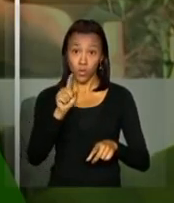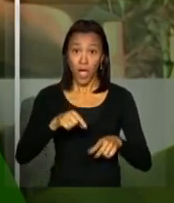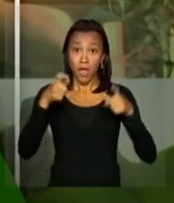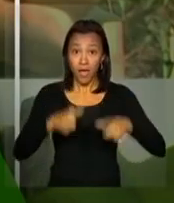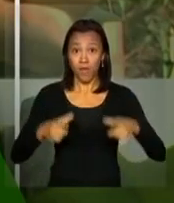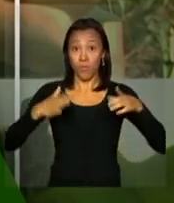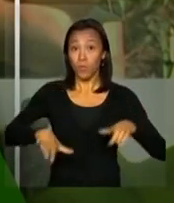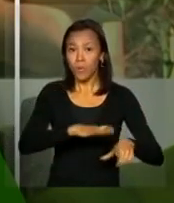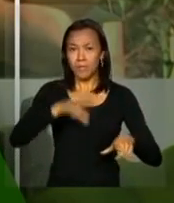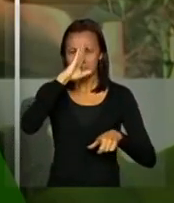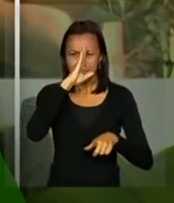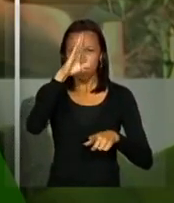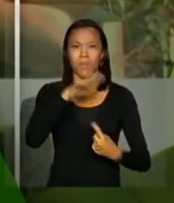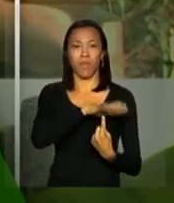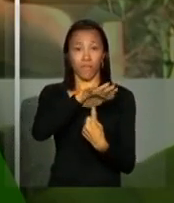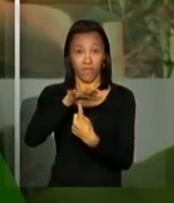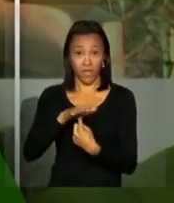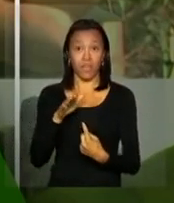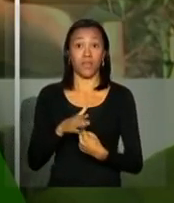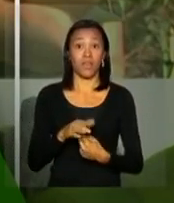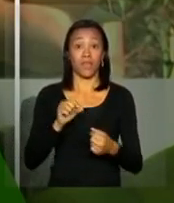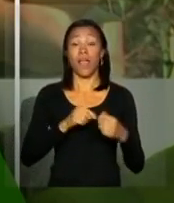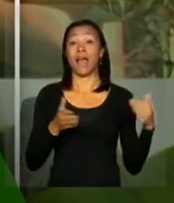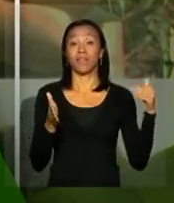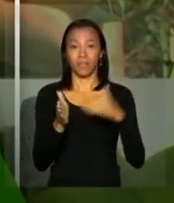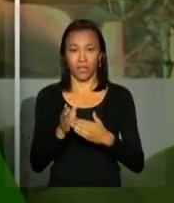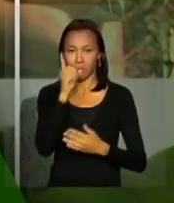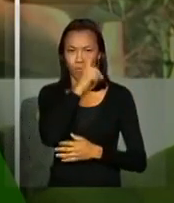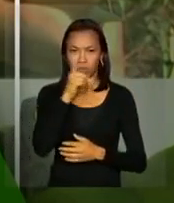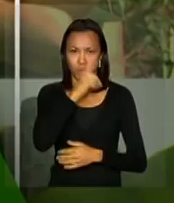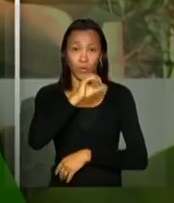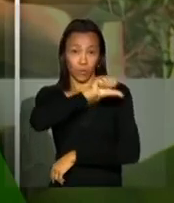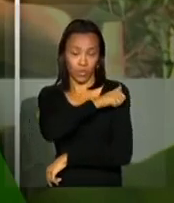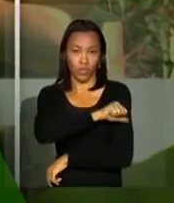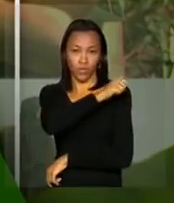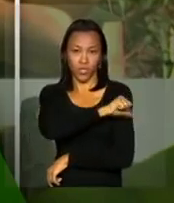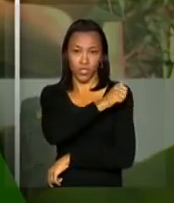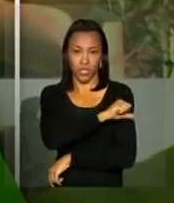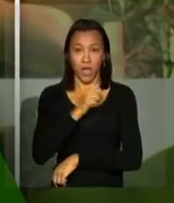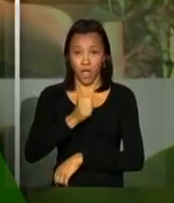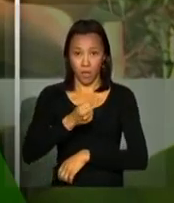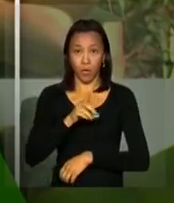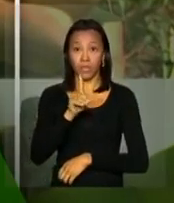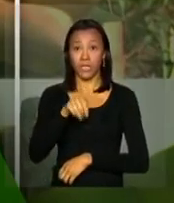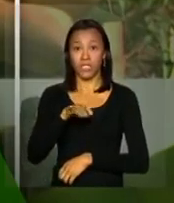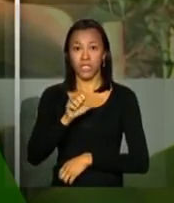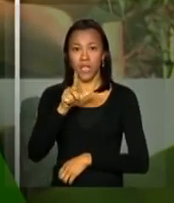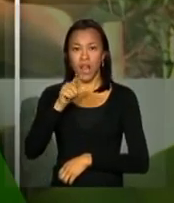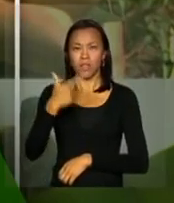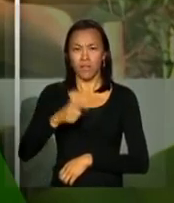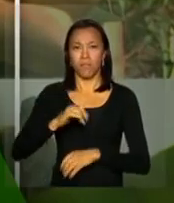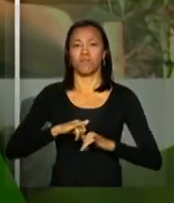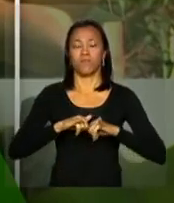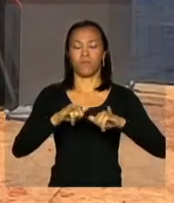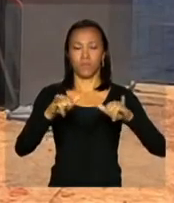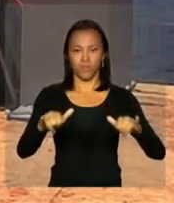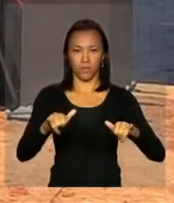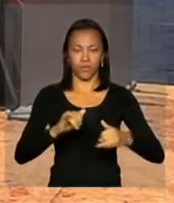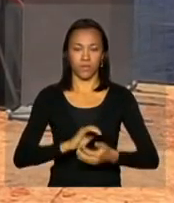palco principal da feira que é realizada até domingo. Do Rio de Janeiro, a repórter Daniela Almeida tem as informações.